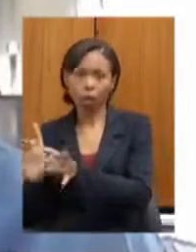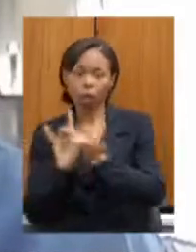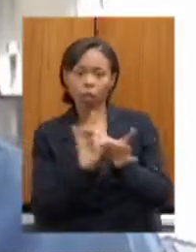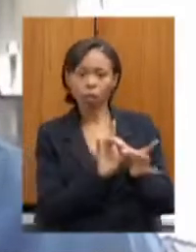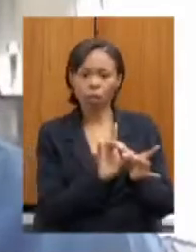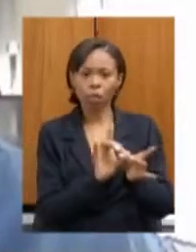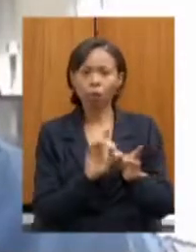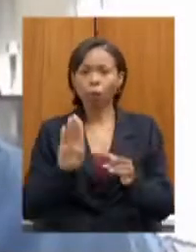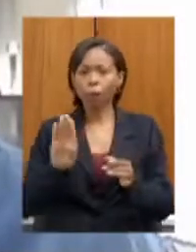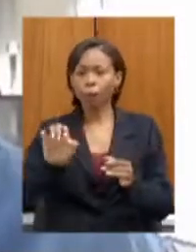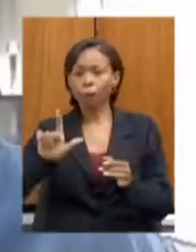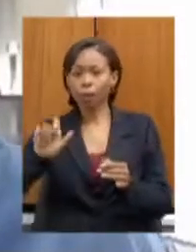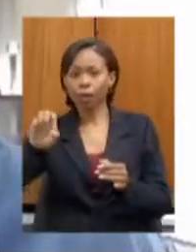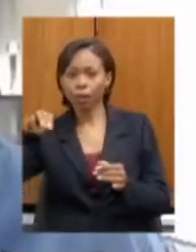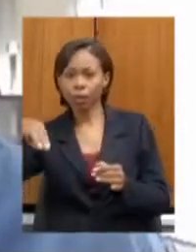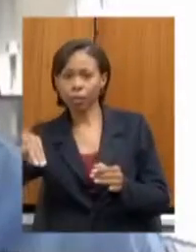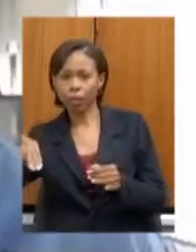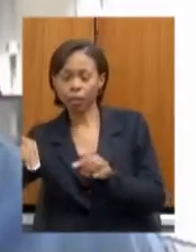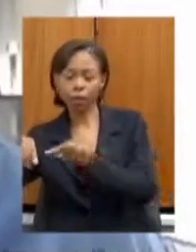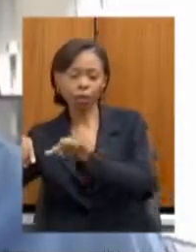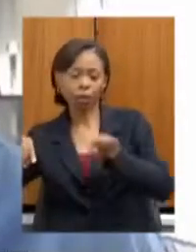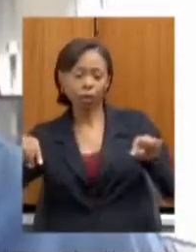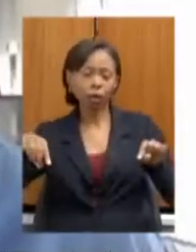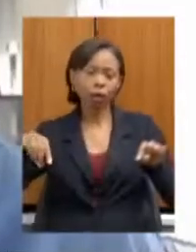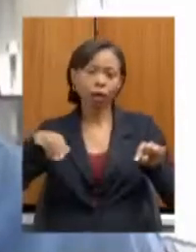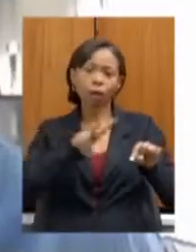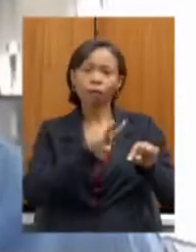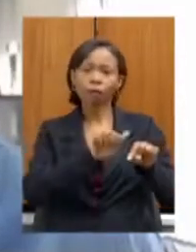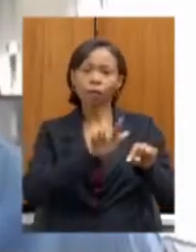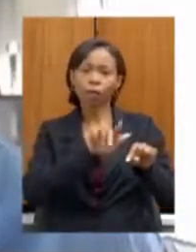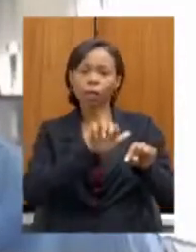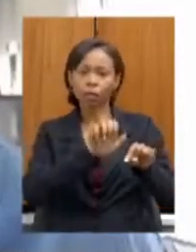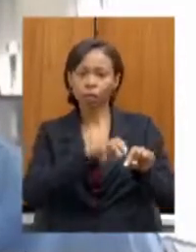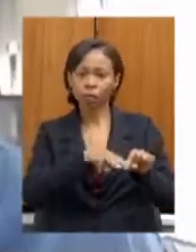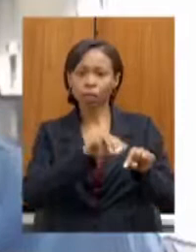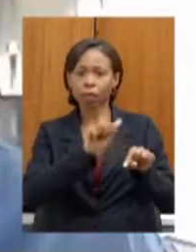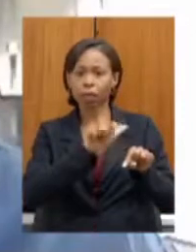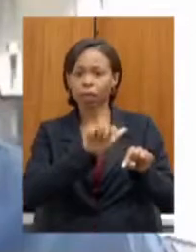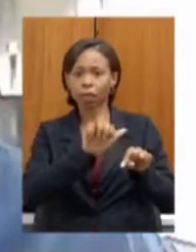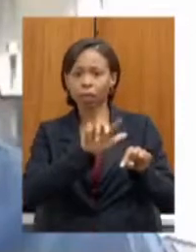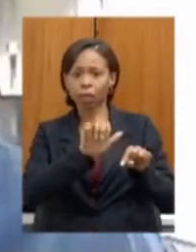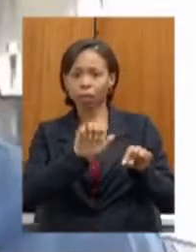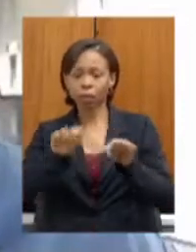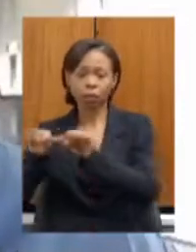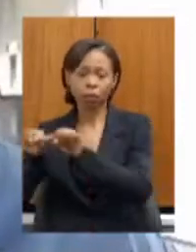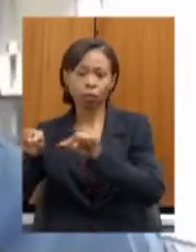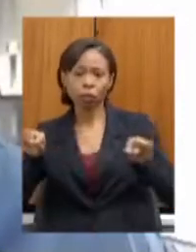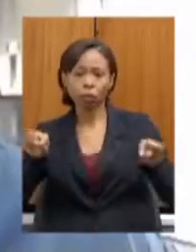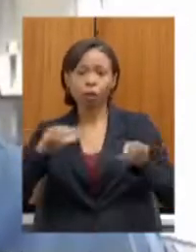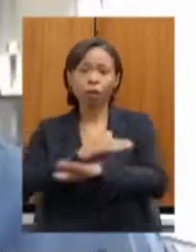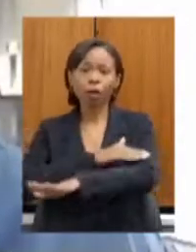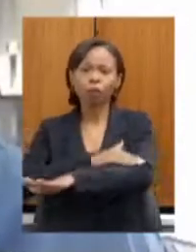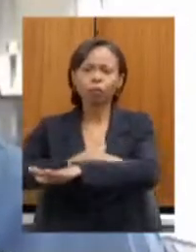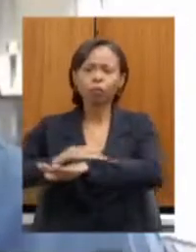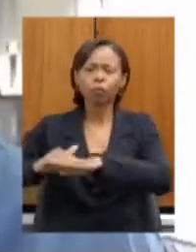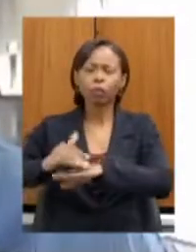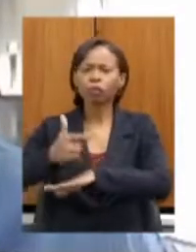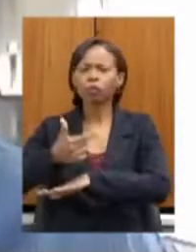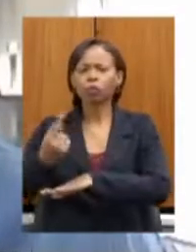à Vargem Alegre, para a pavimentação de 21 quilômetros da rodovia, que será um gasto